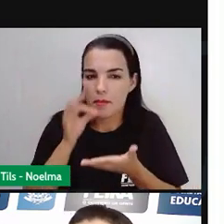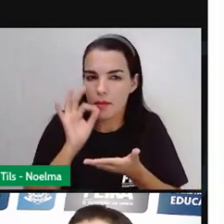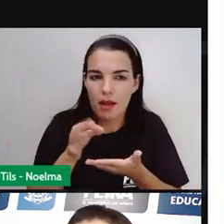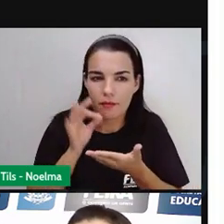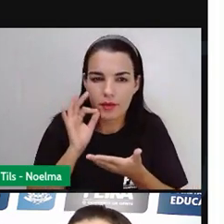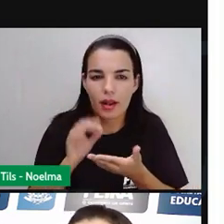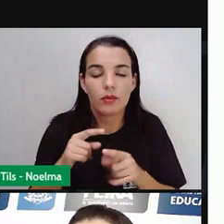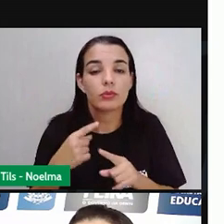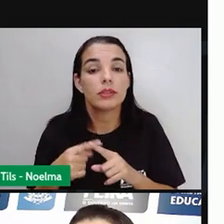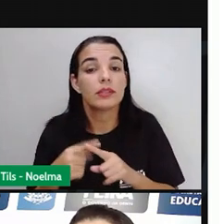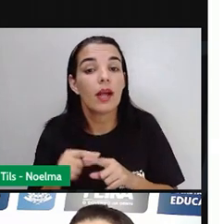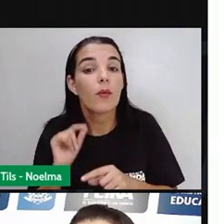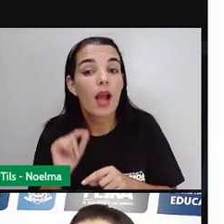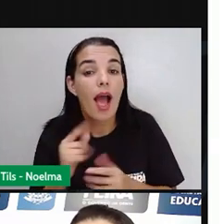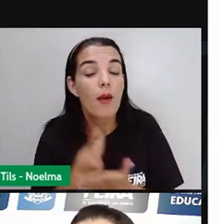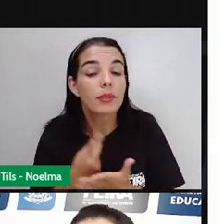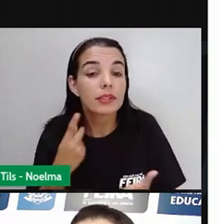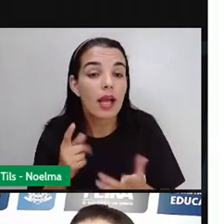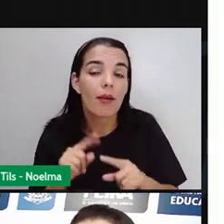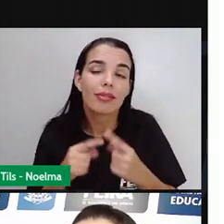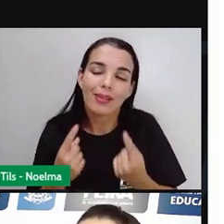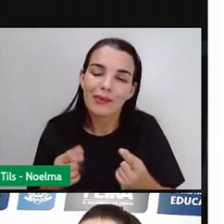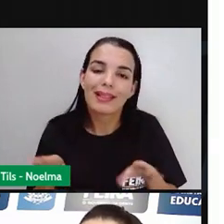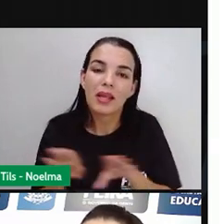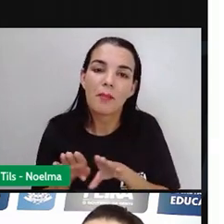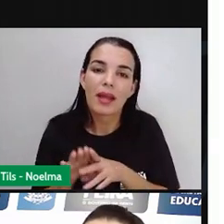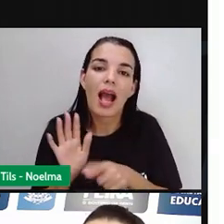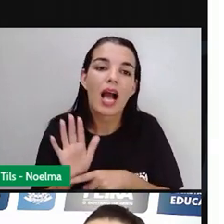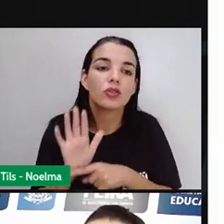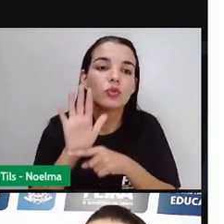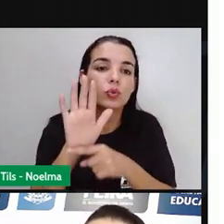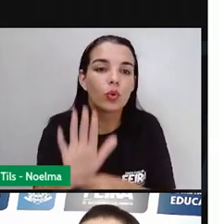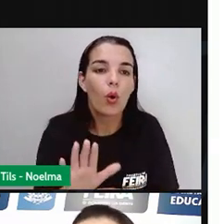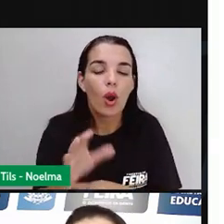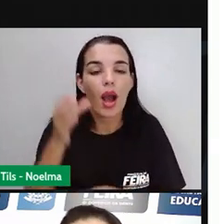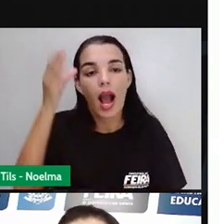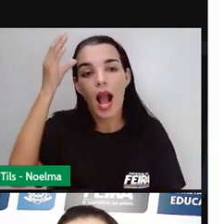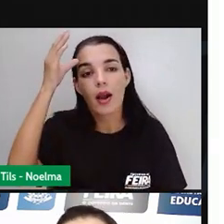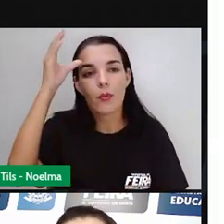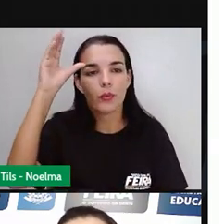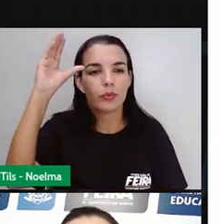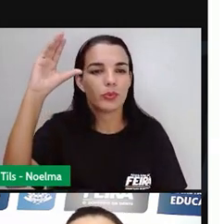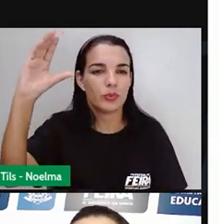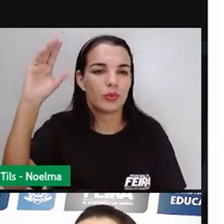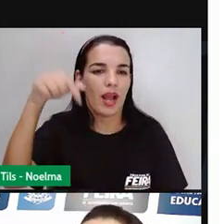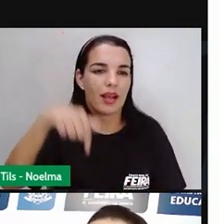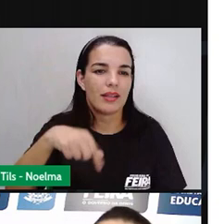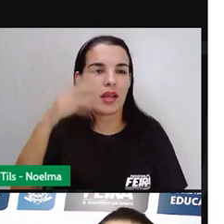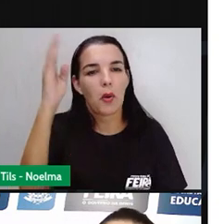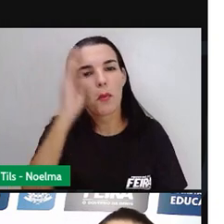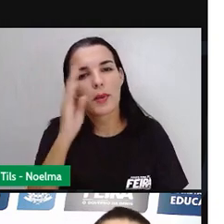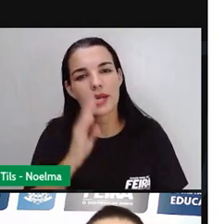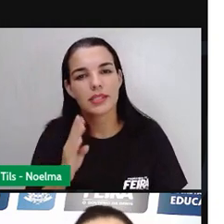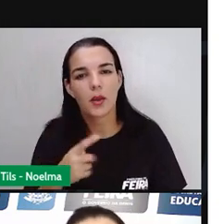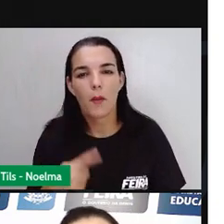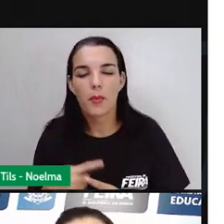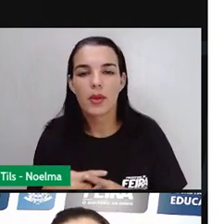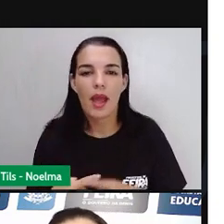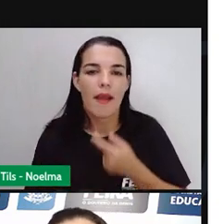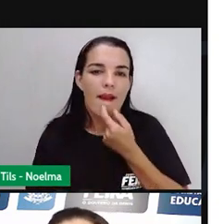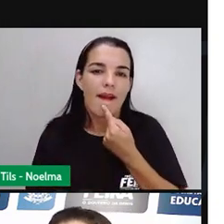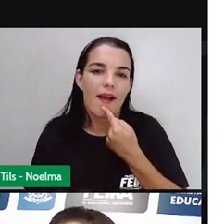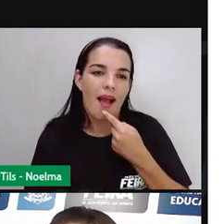na cultura. Porque cada imigrante que vinha de fora, ele trazia consigo também a sua cultura, o seu idioma, né?